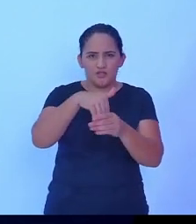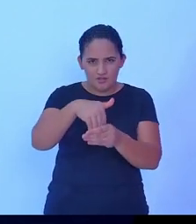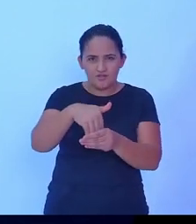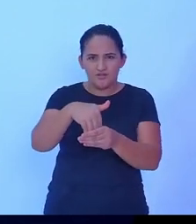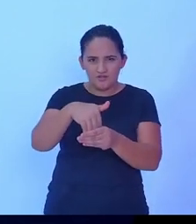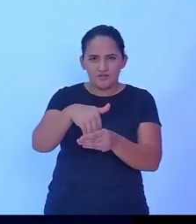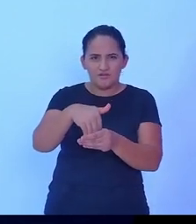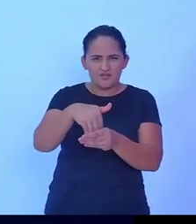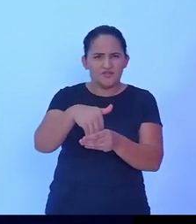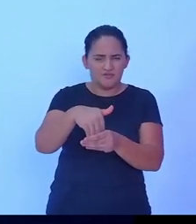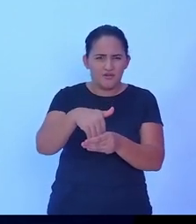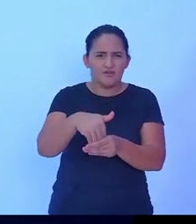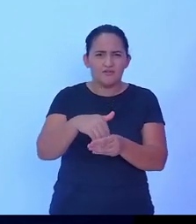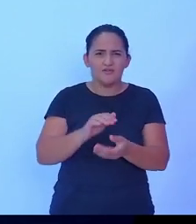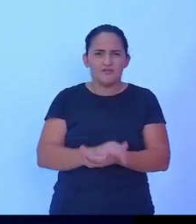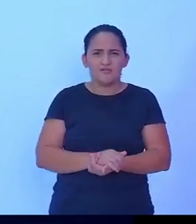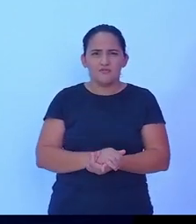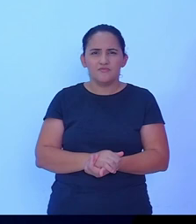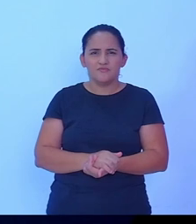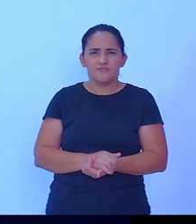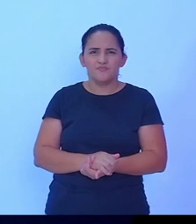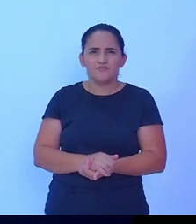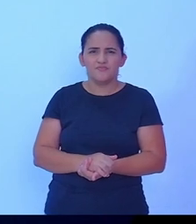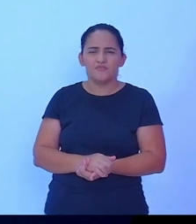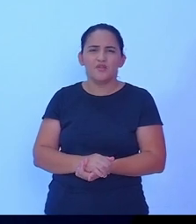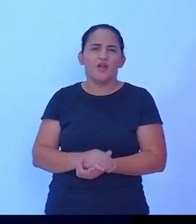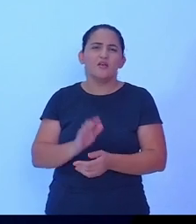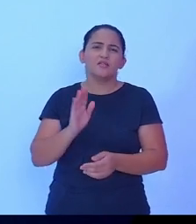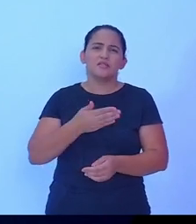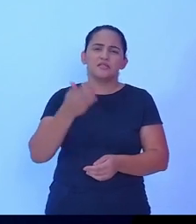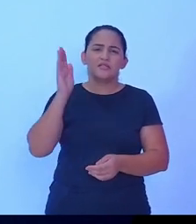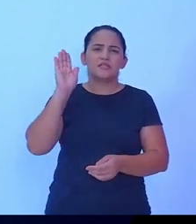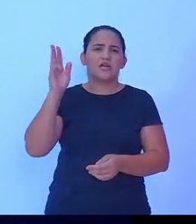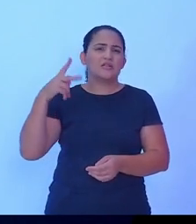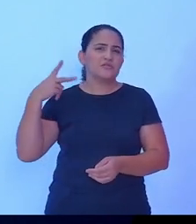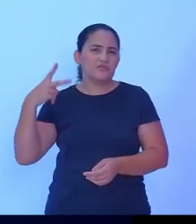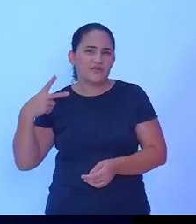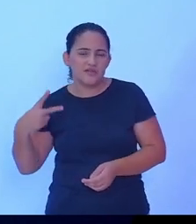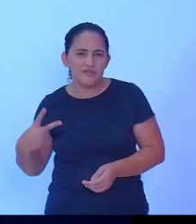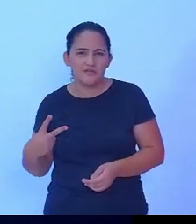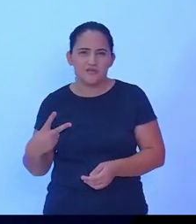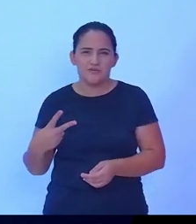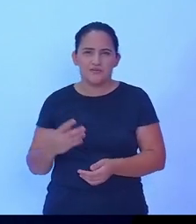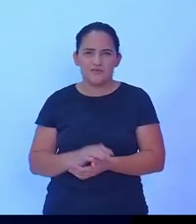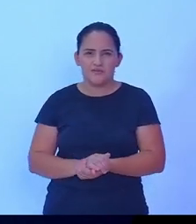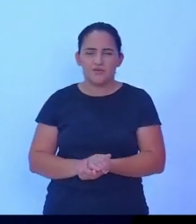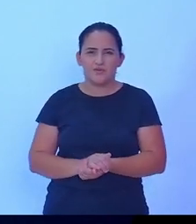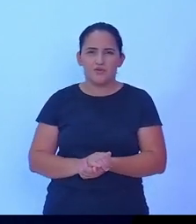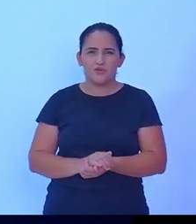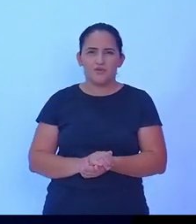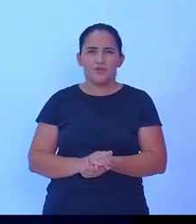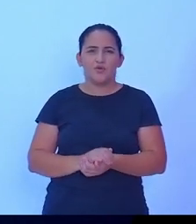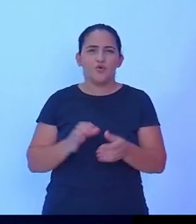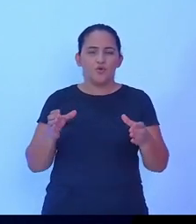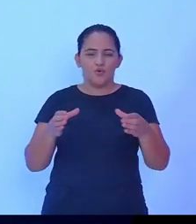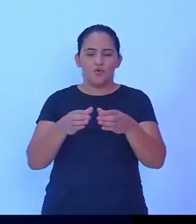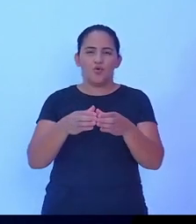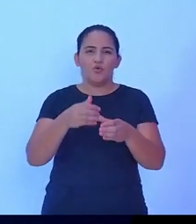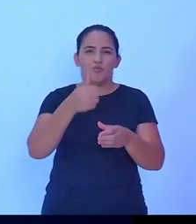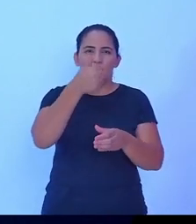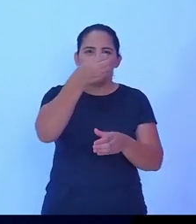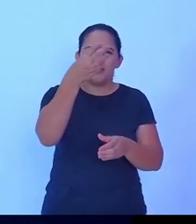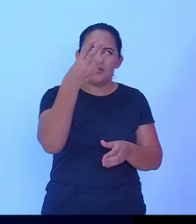que temos aqui no Rio Linde Moura são os nossos candidatos a vereadores e a chapa 13 que é Luzenei